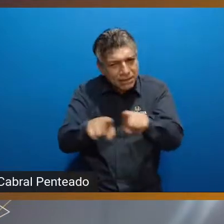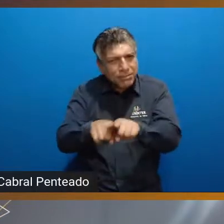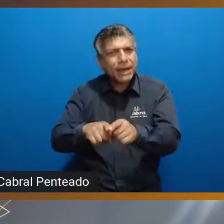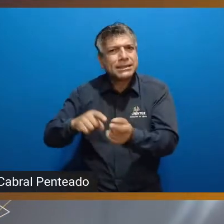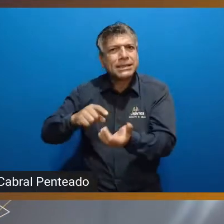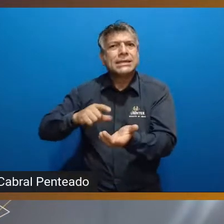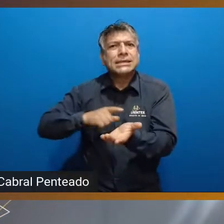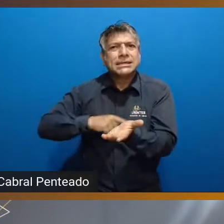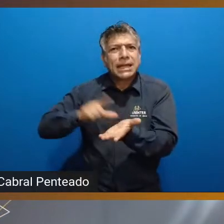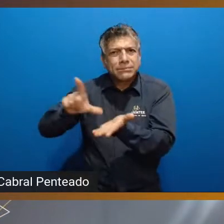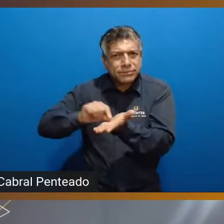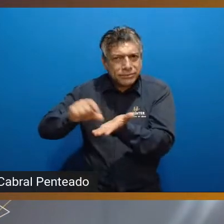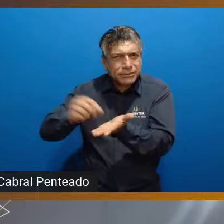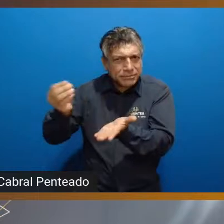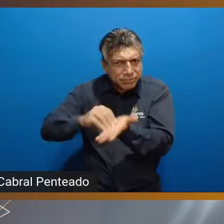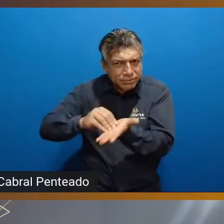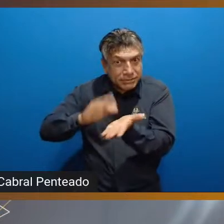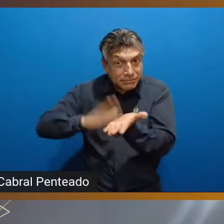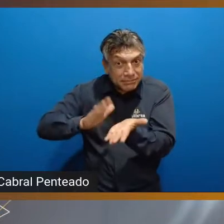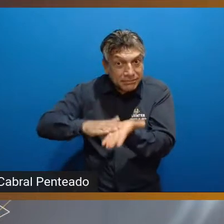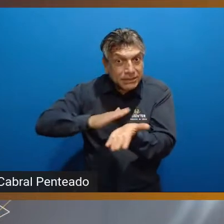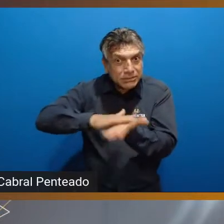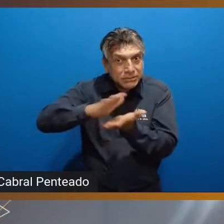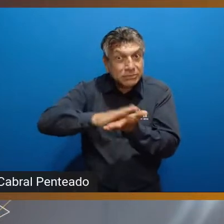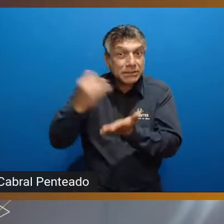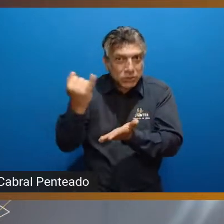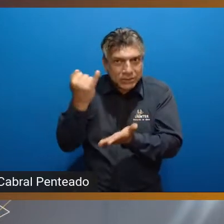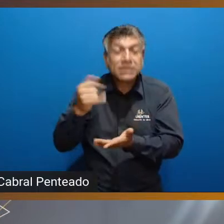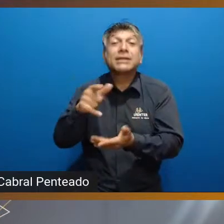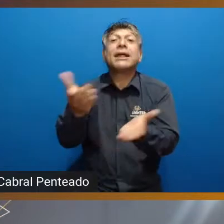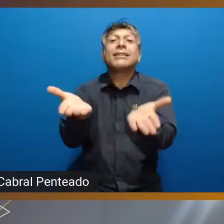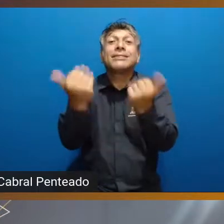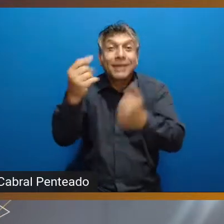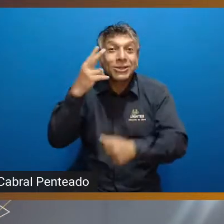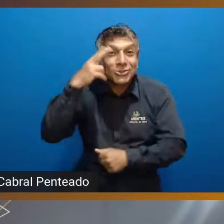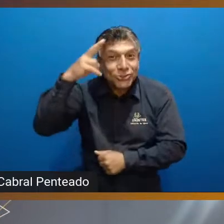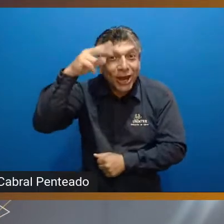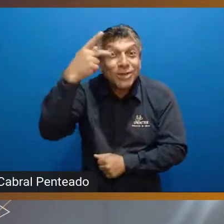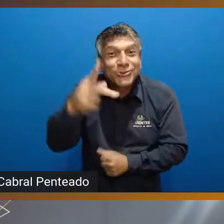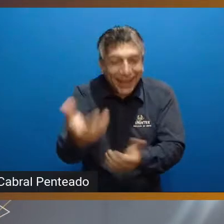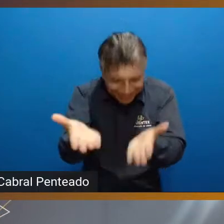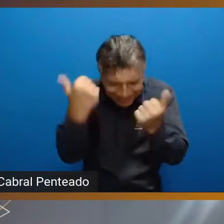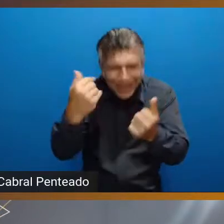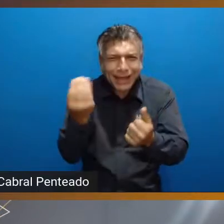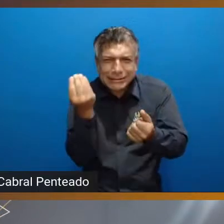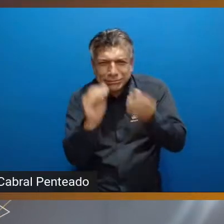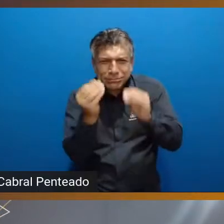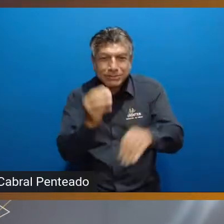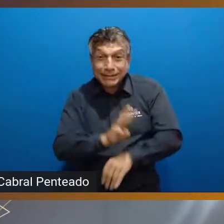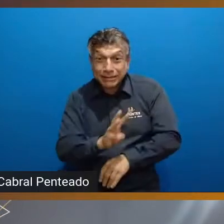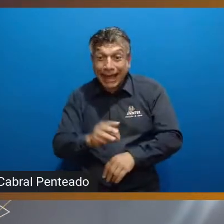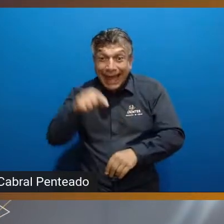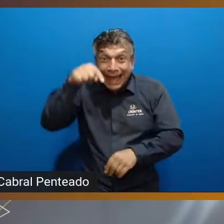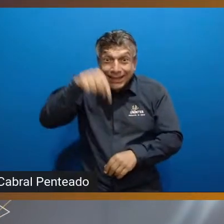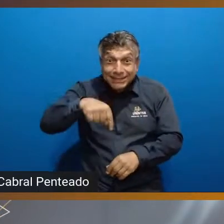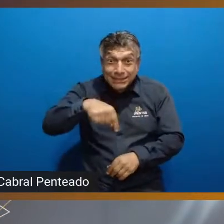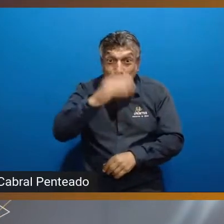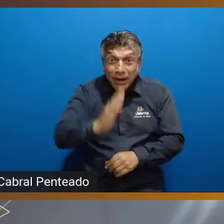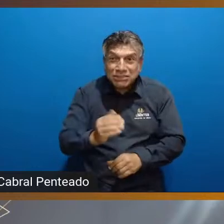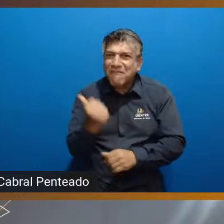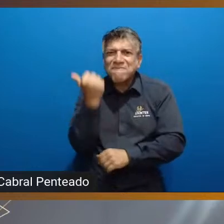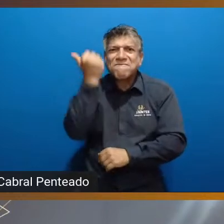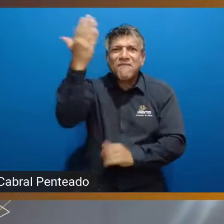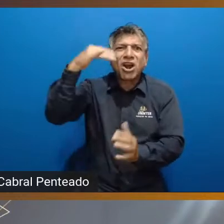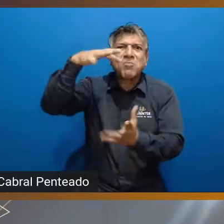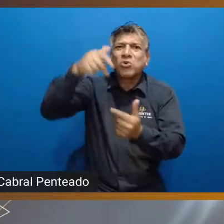e eu vou contar a história de vocês, então, mandem seus depoimentos porque eu quero fazer de vocês sucesso na Unita, nacional, internacionalmente, onde vocês estiverem e eu